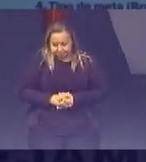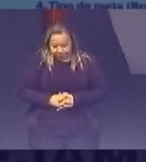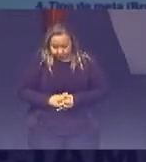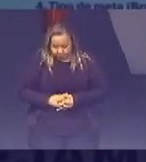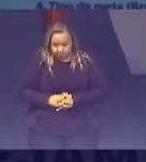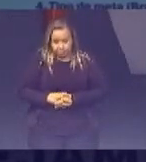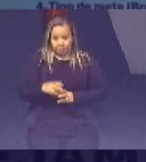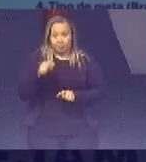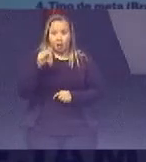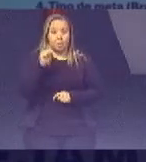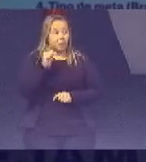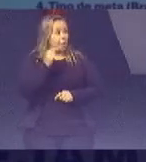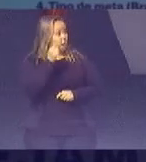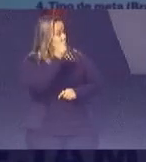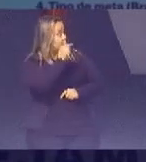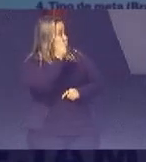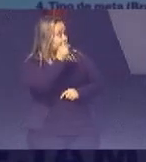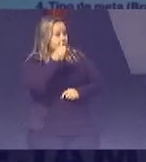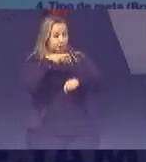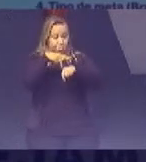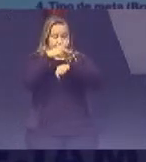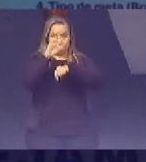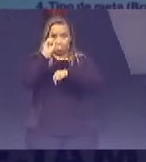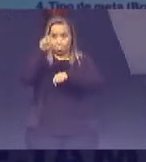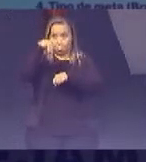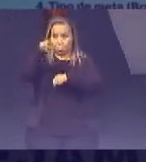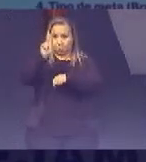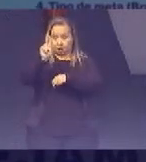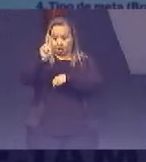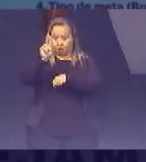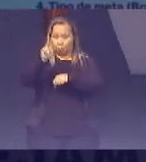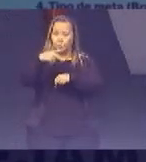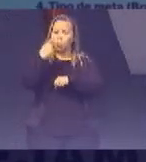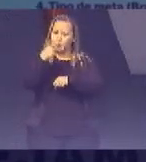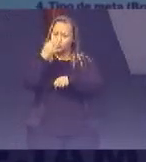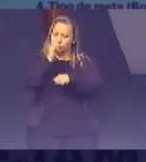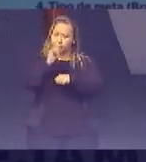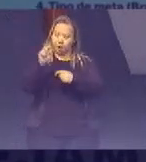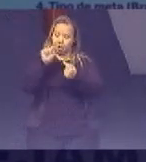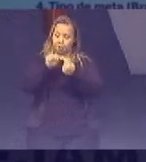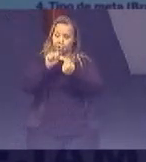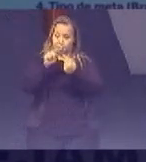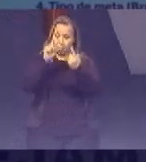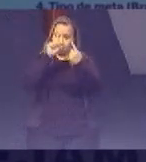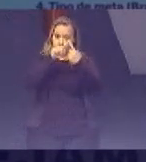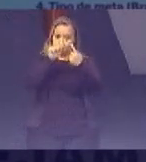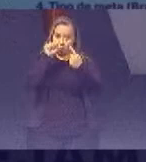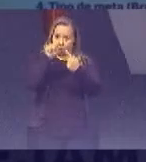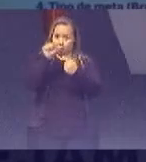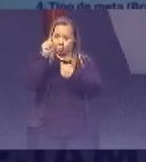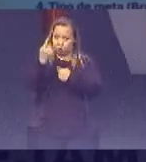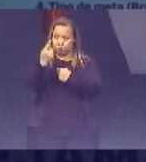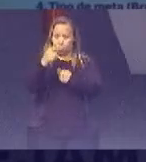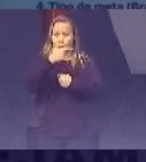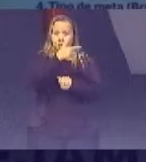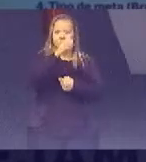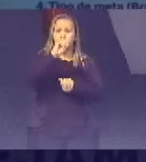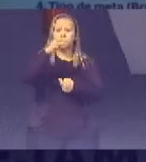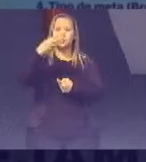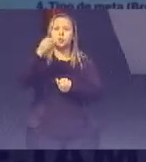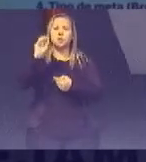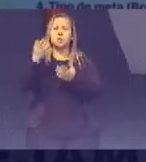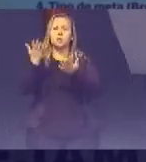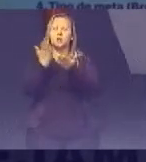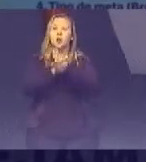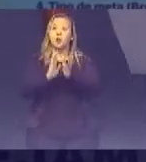Aqui A meta Nações Unidas Ela diz assim A meta 1.1 Até 2030 Erradicar Erradicar